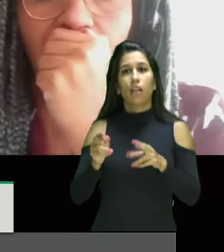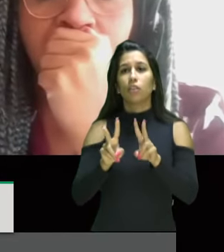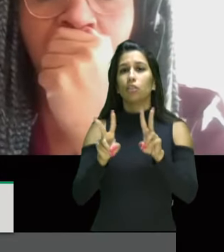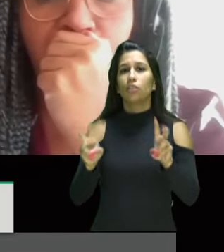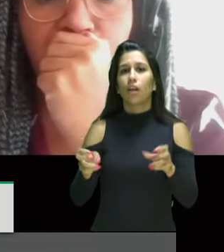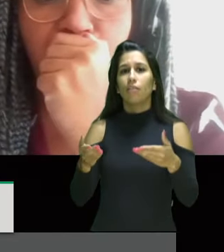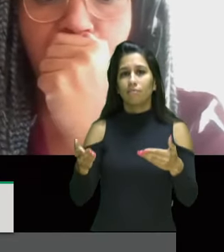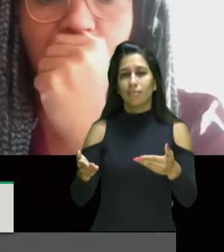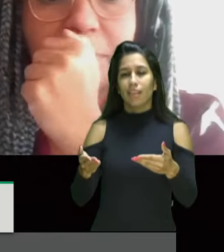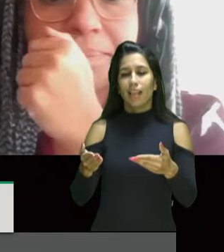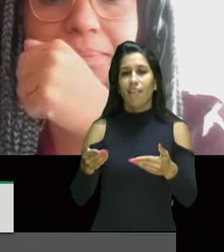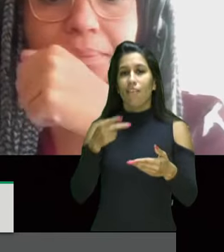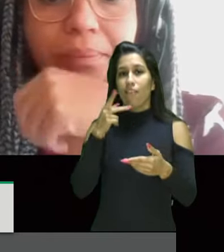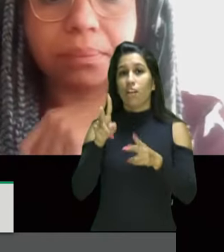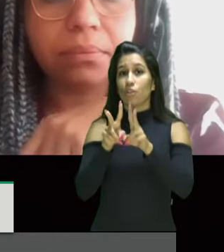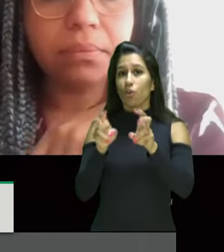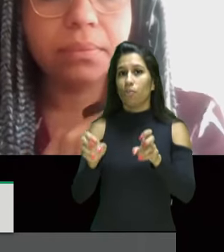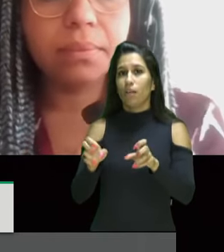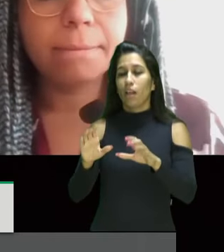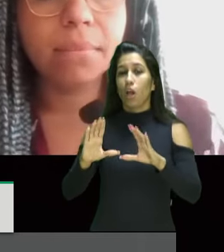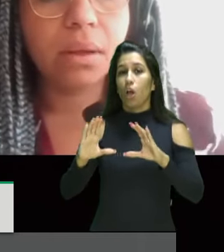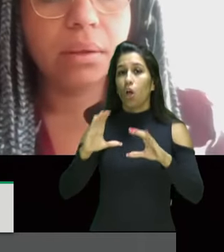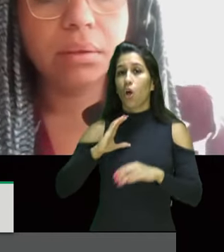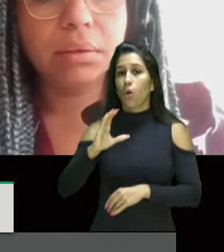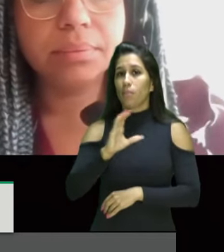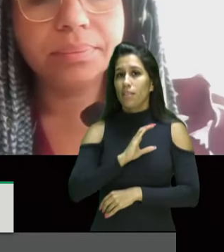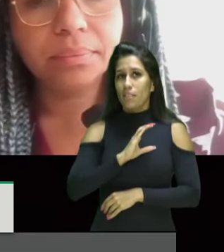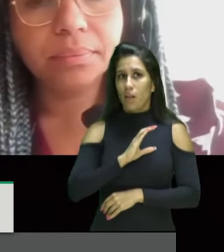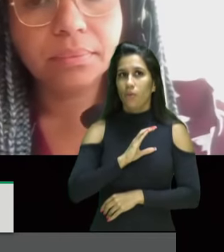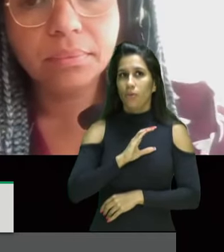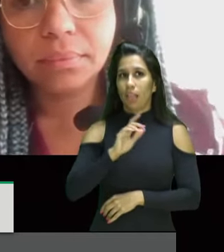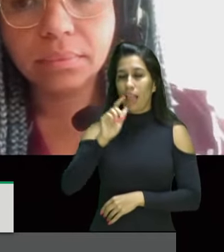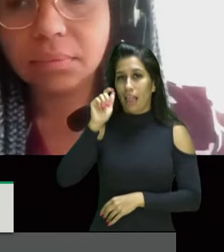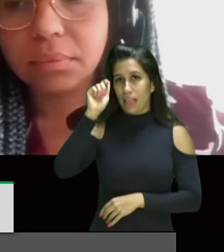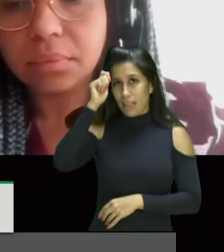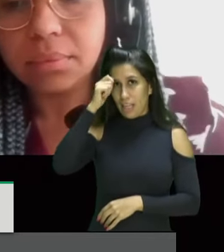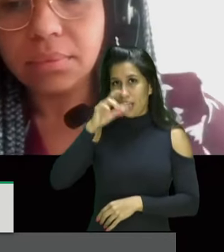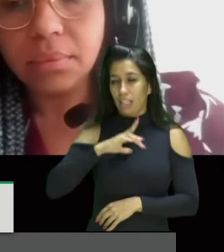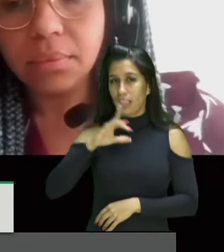direitos seja bem-vinda Sheila com a senhora a palavra